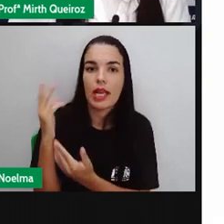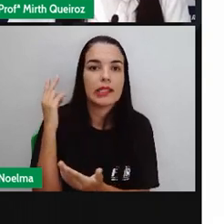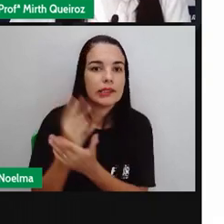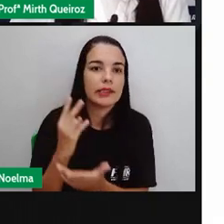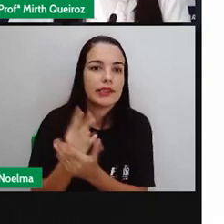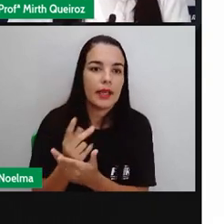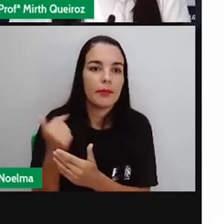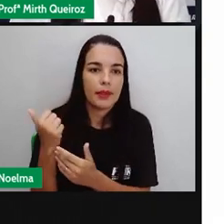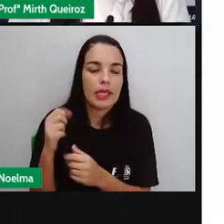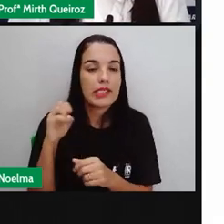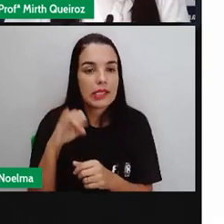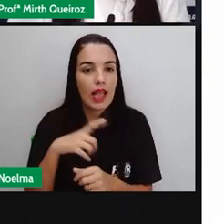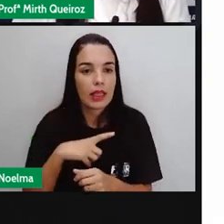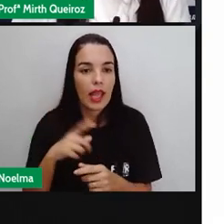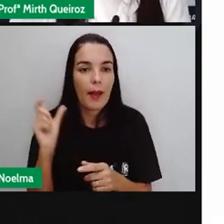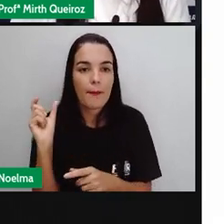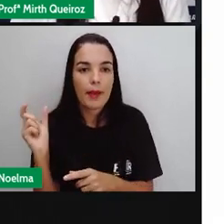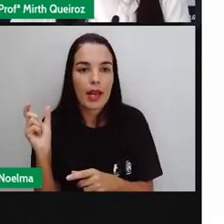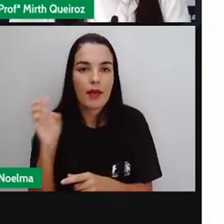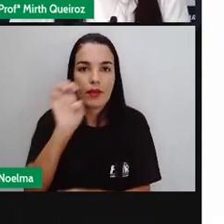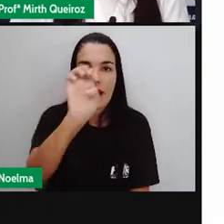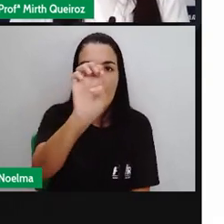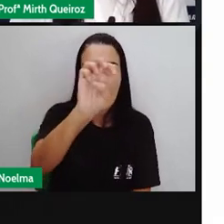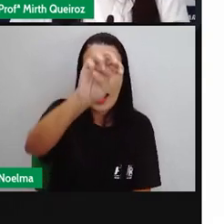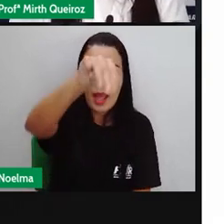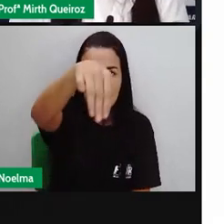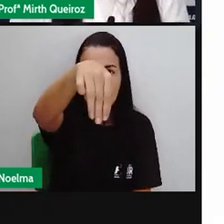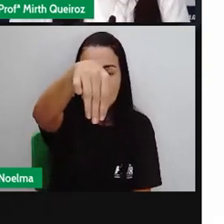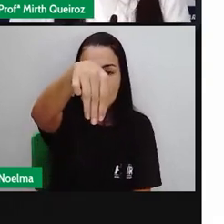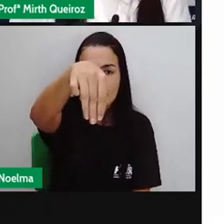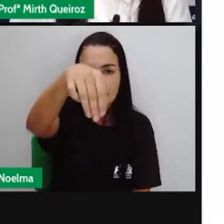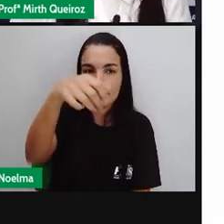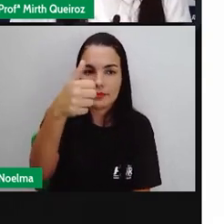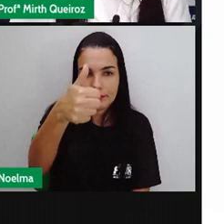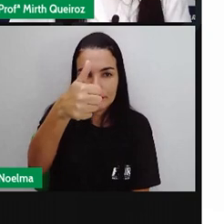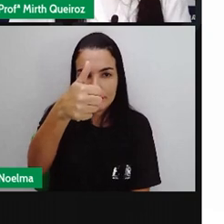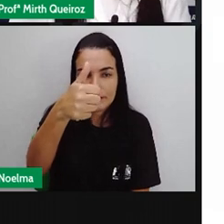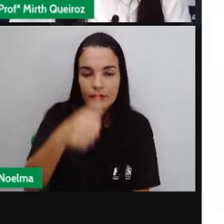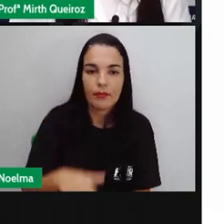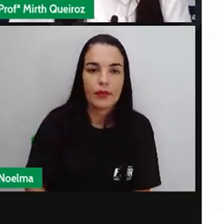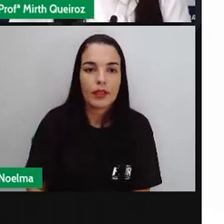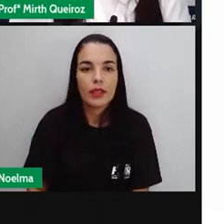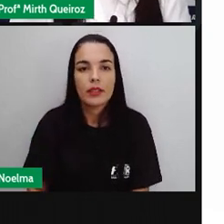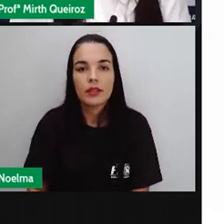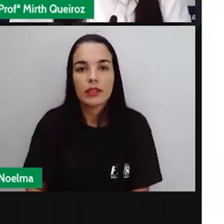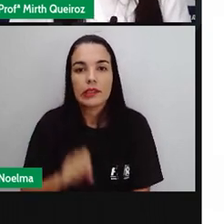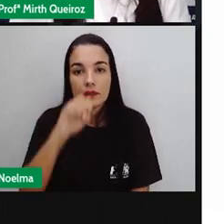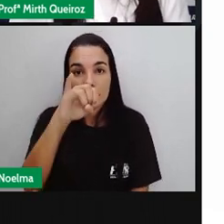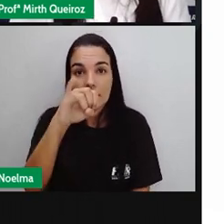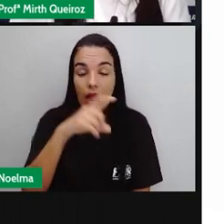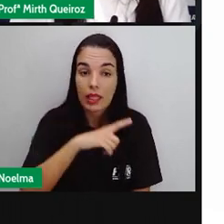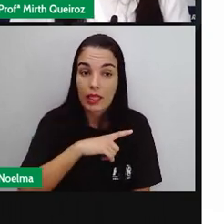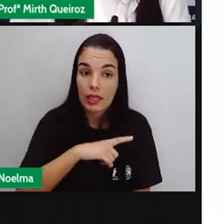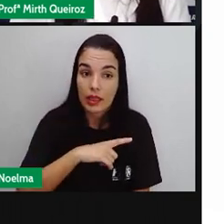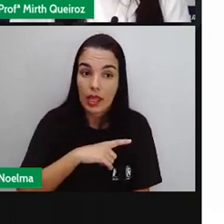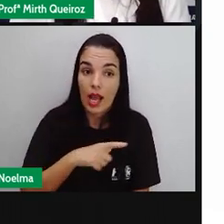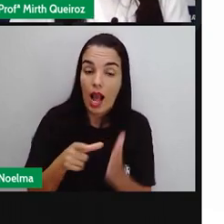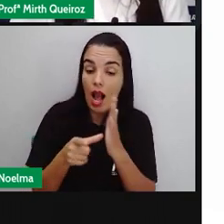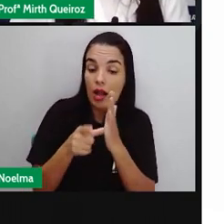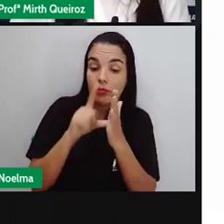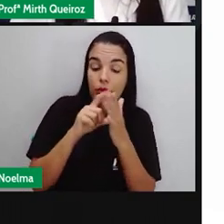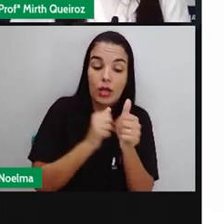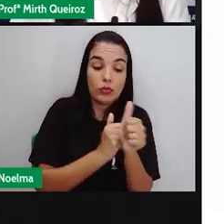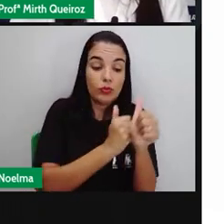antes do anexo. O em que é uma preposição. Então, a palavra anexo, quando ele vem